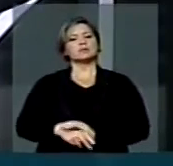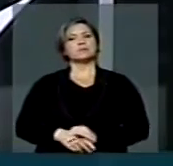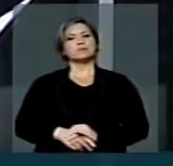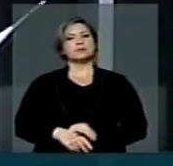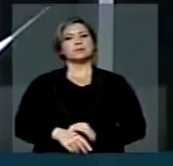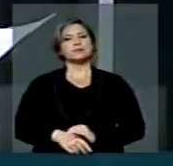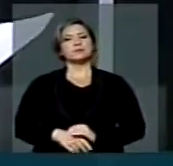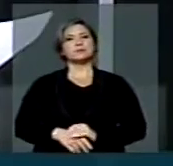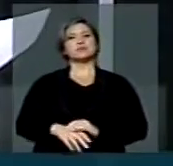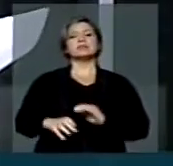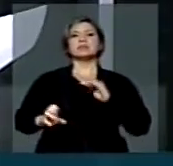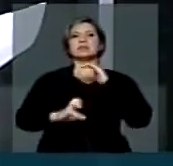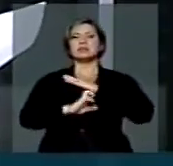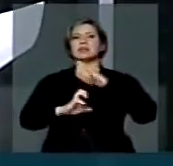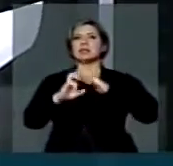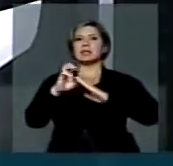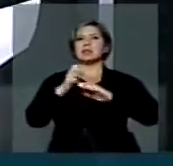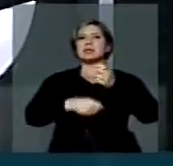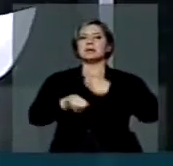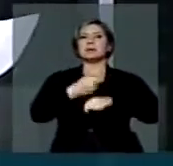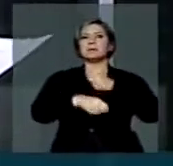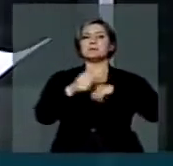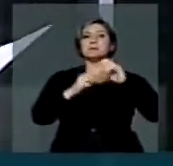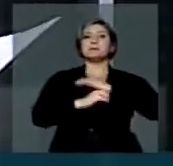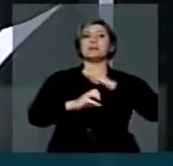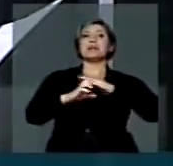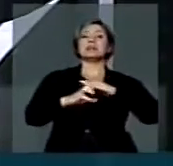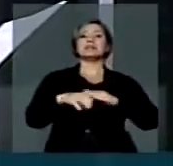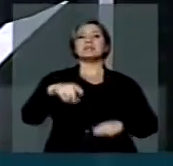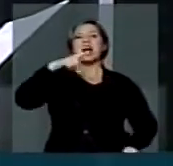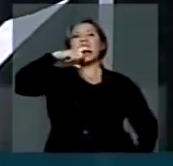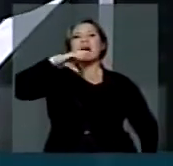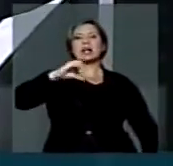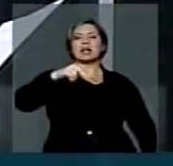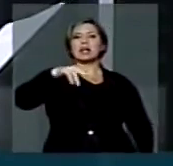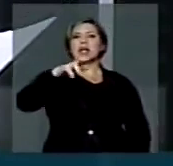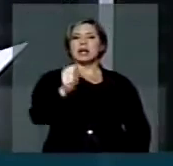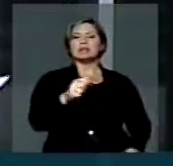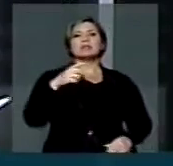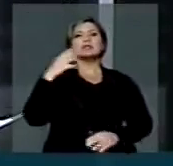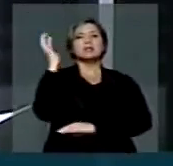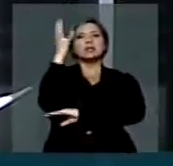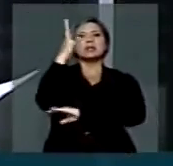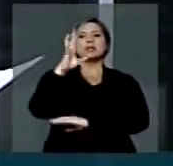das grandes empresas produtoras de cana e produtoras de eucalipto.